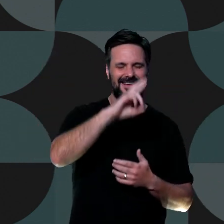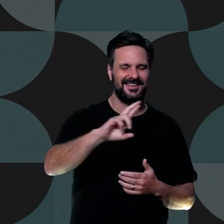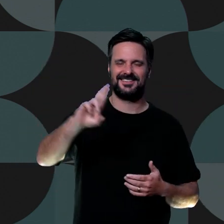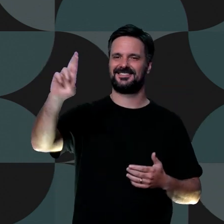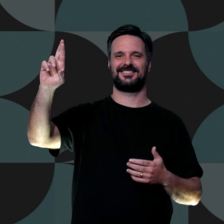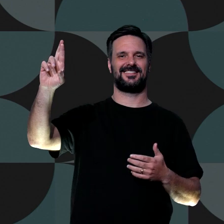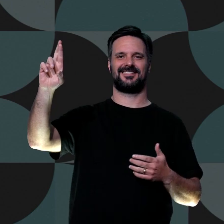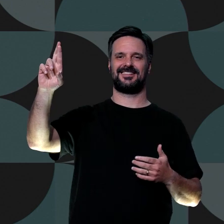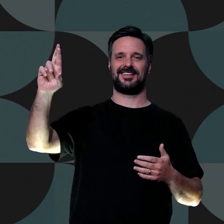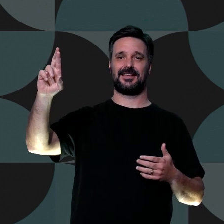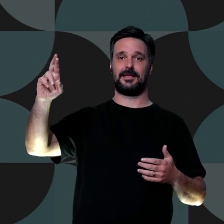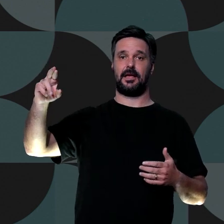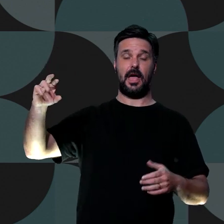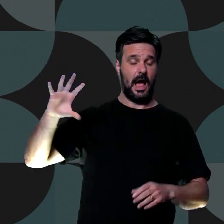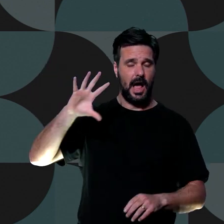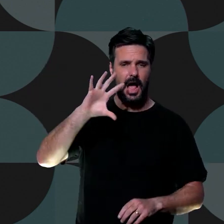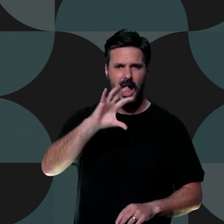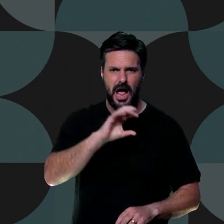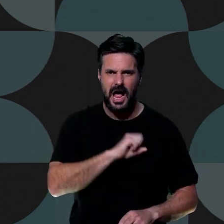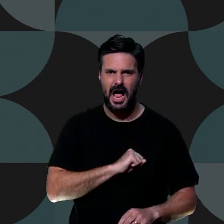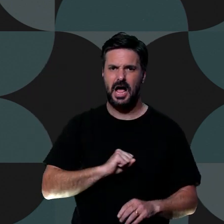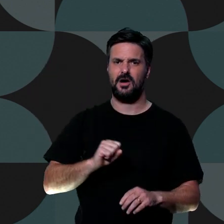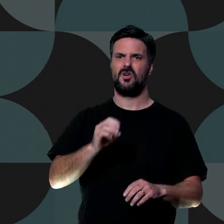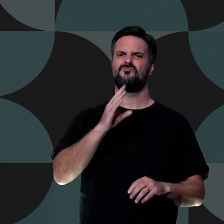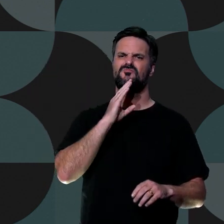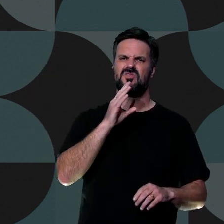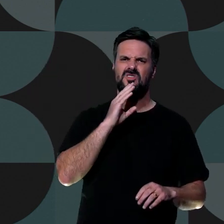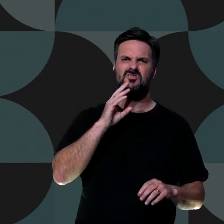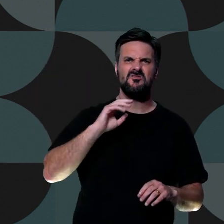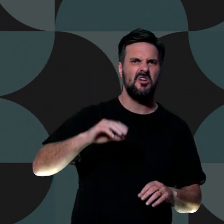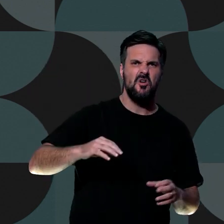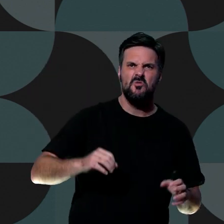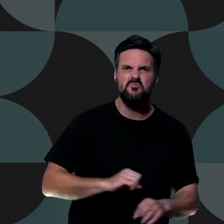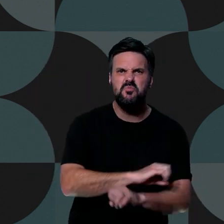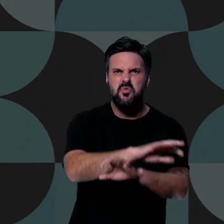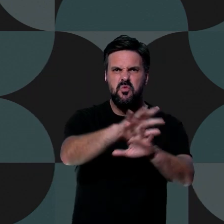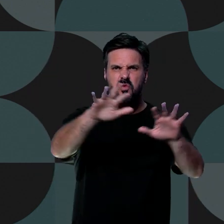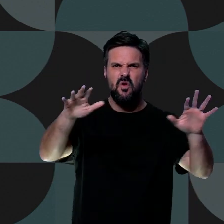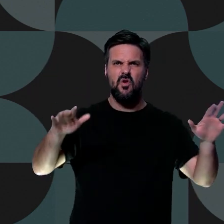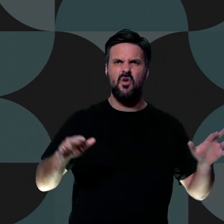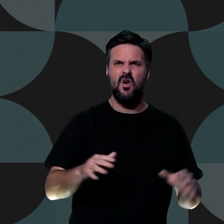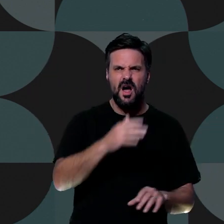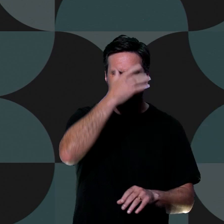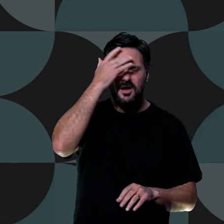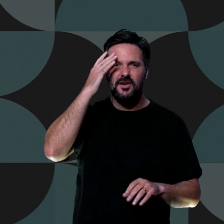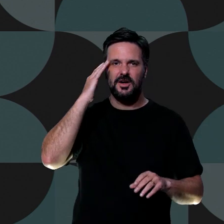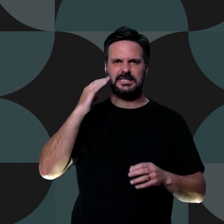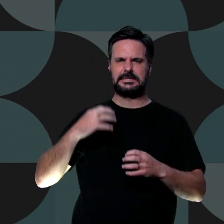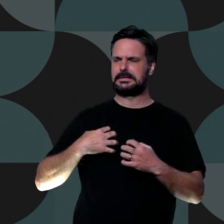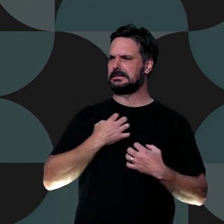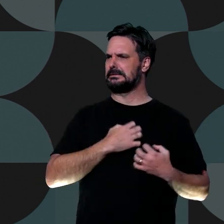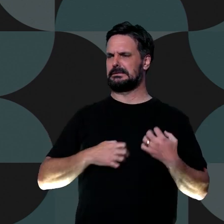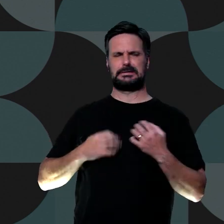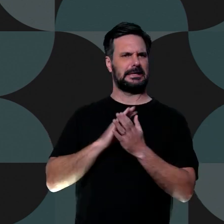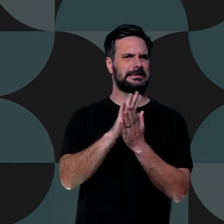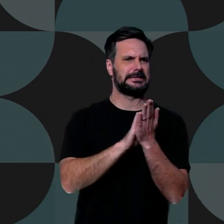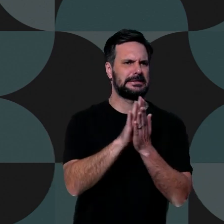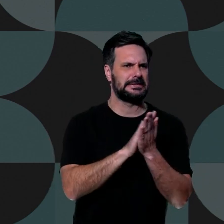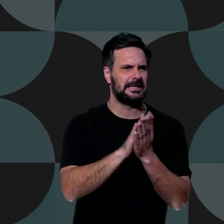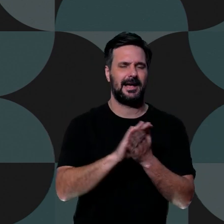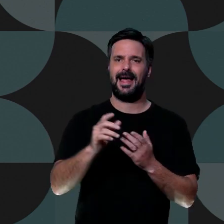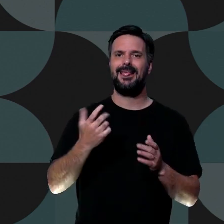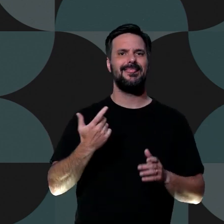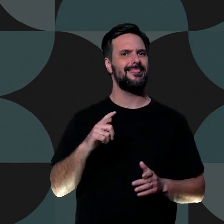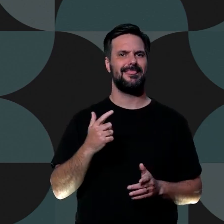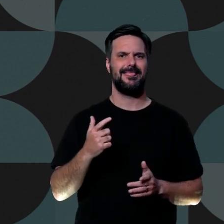-se. Seja a amabilidade de vocês conhecida por todos. Perto está o Senhor. Não andem ansiosos por coisa alguma, mas